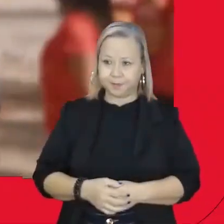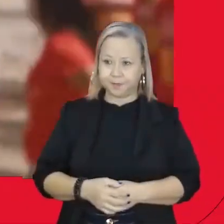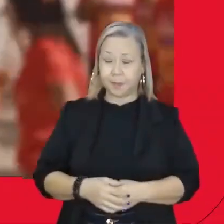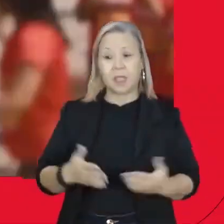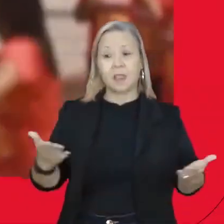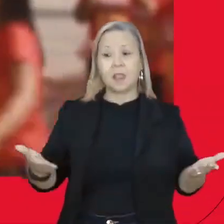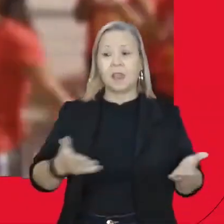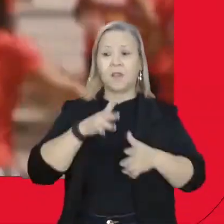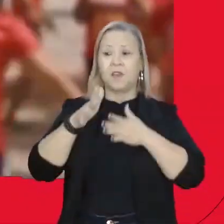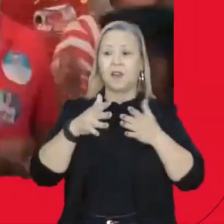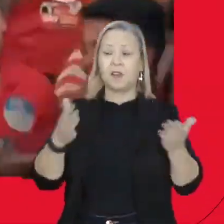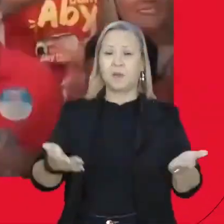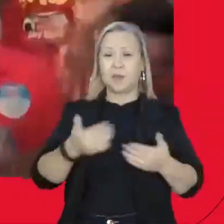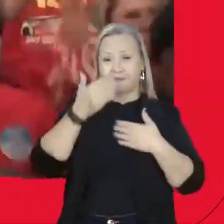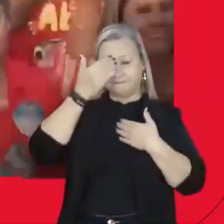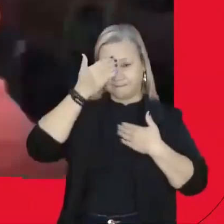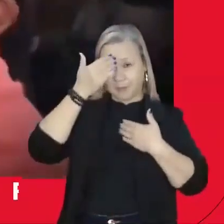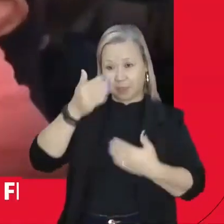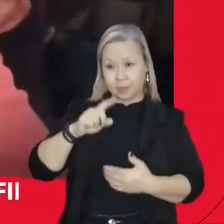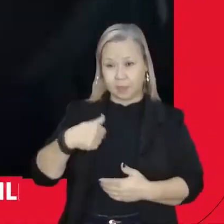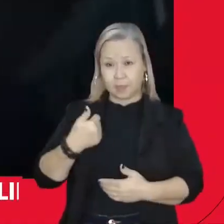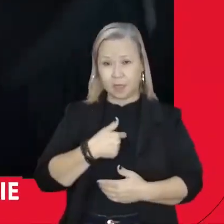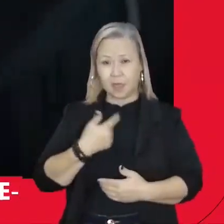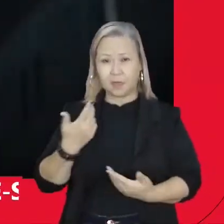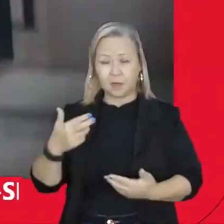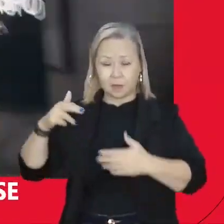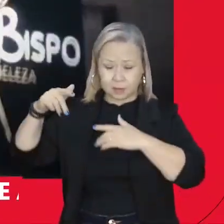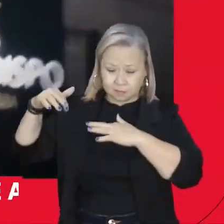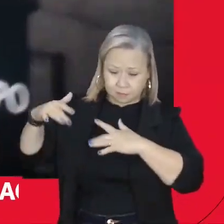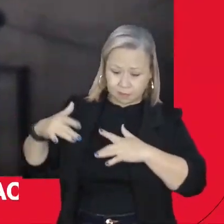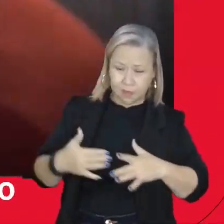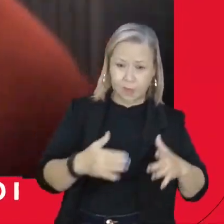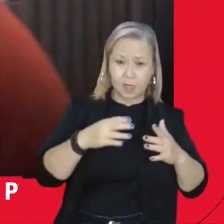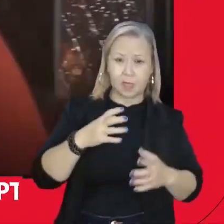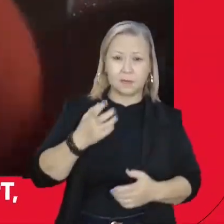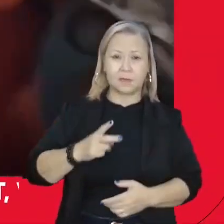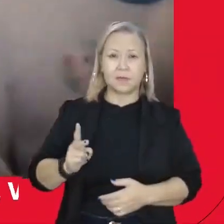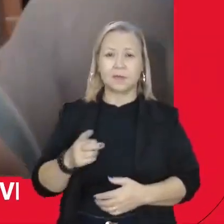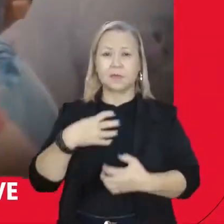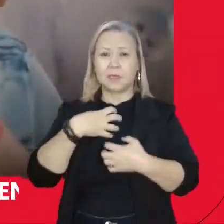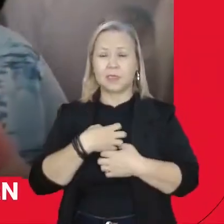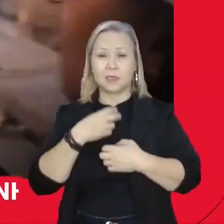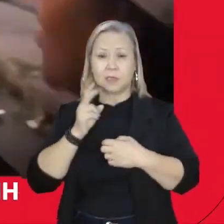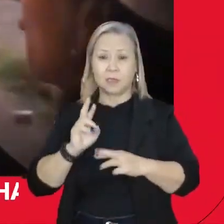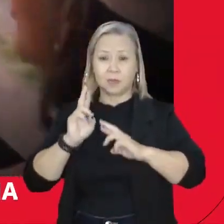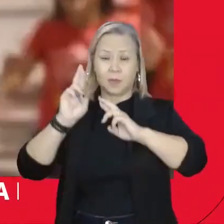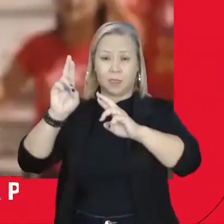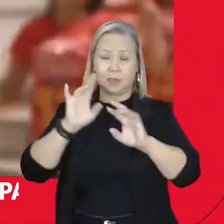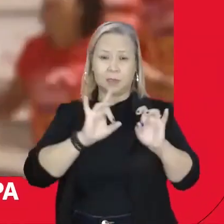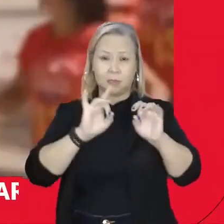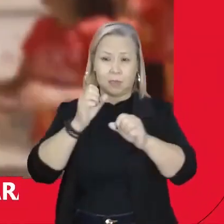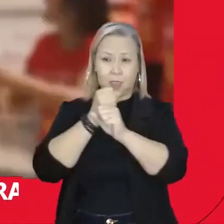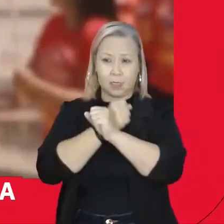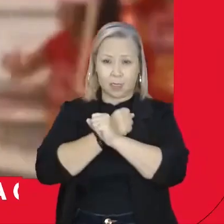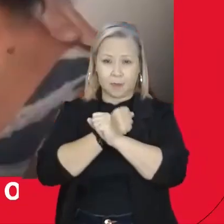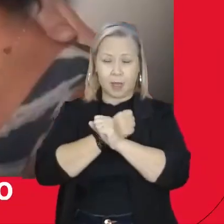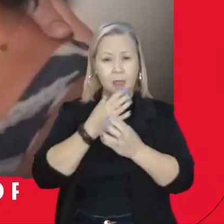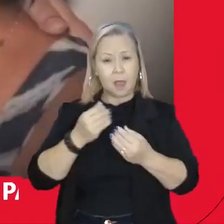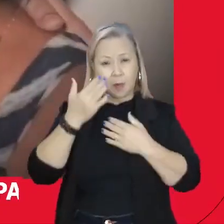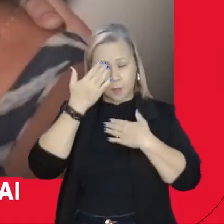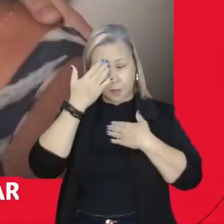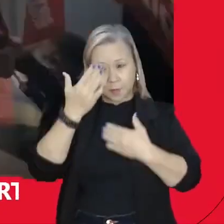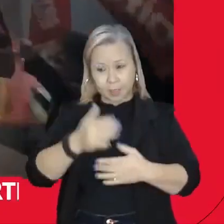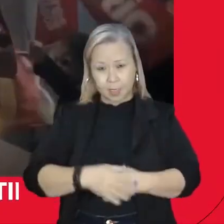momento é gratidão. Em nossas andanças, sente esperança em cada abraço, cada olhar. Muito obrigado.